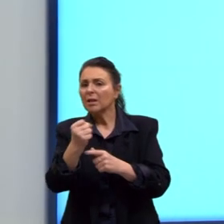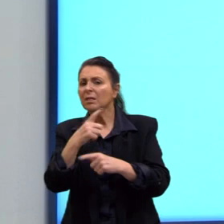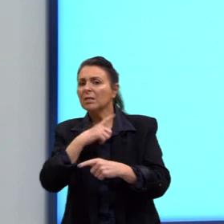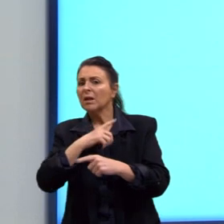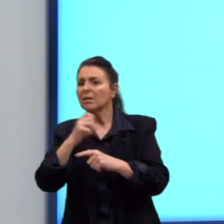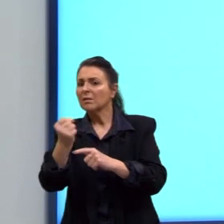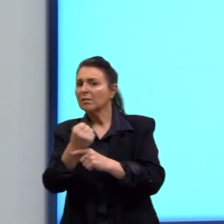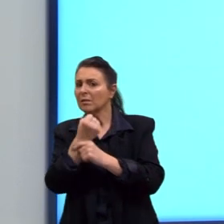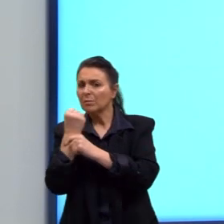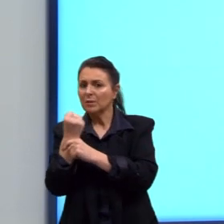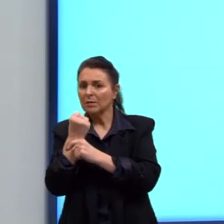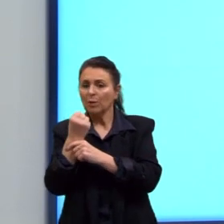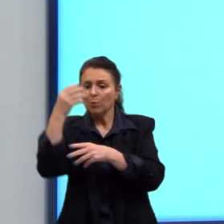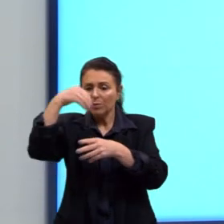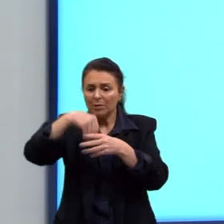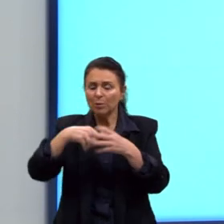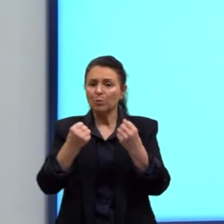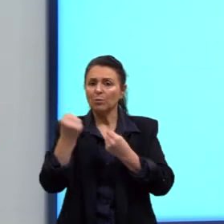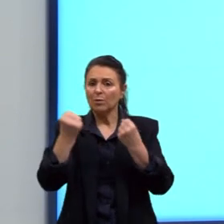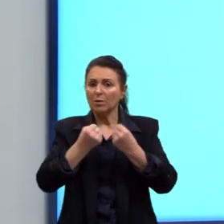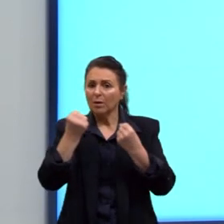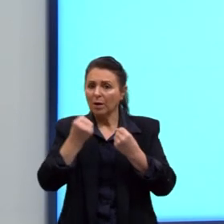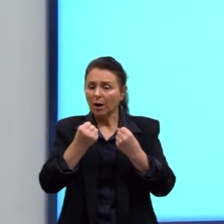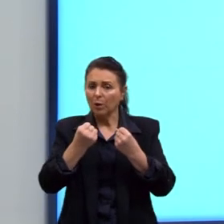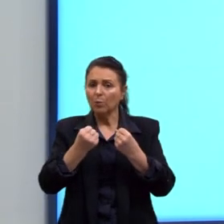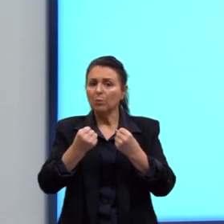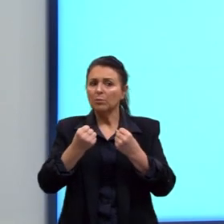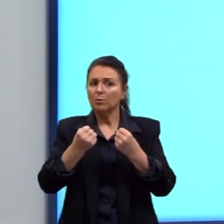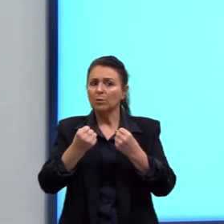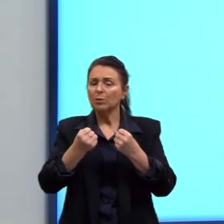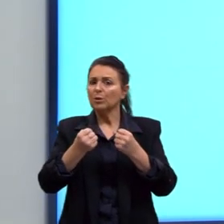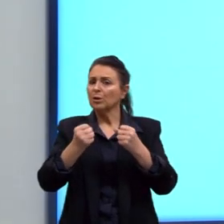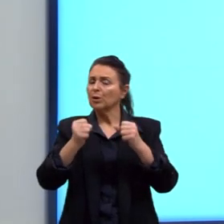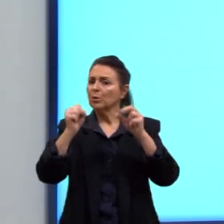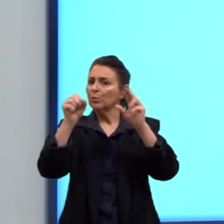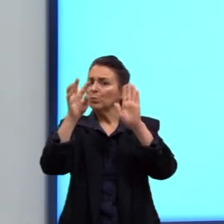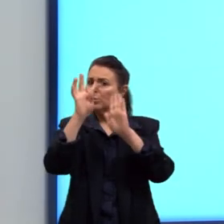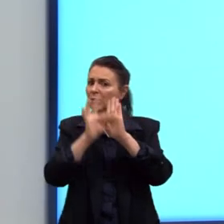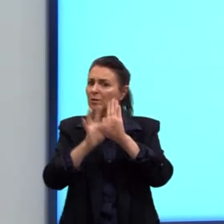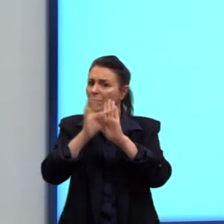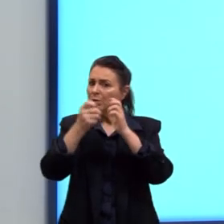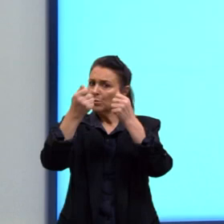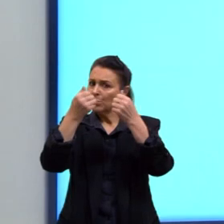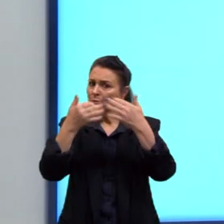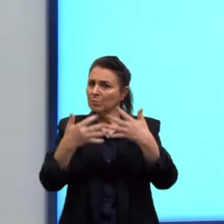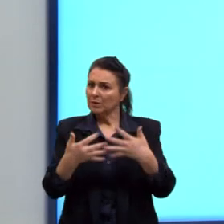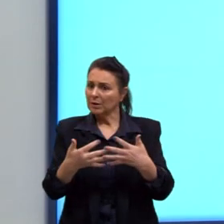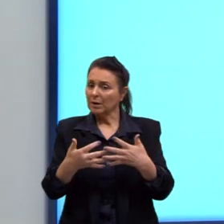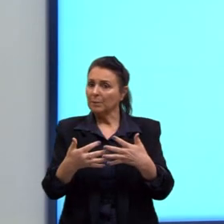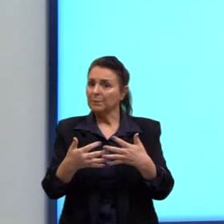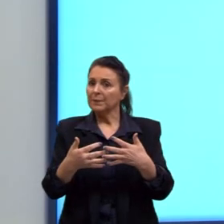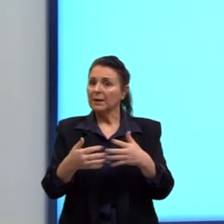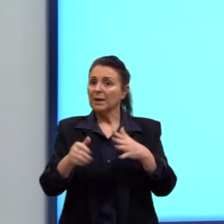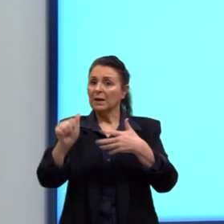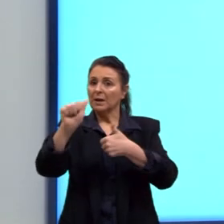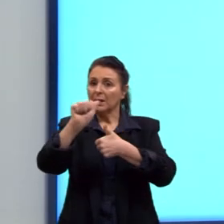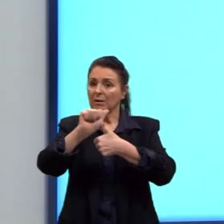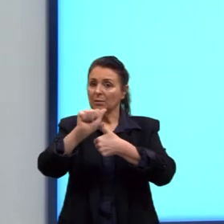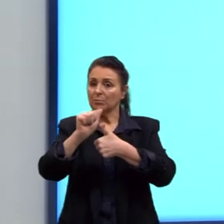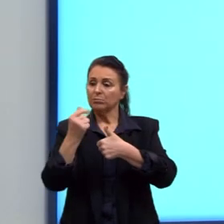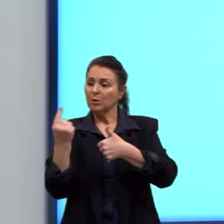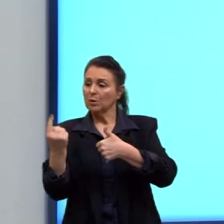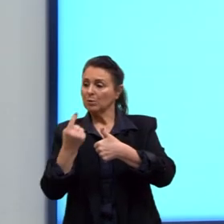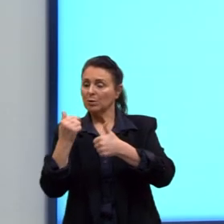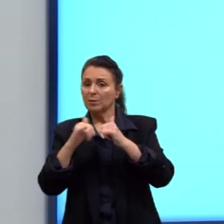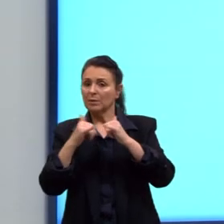fornecida pelos automóveis conforme citado no texto? A gente já falou antes. Então, primeira opção. Isolamento